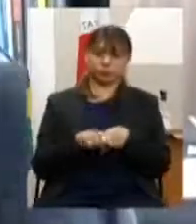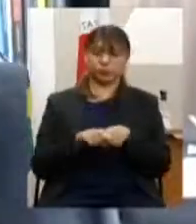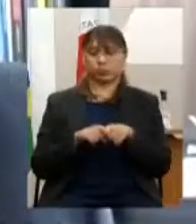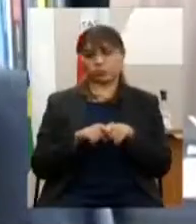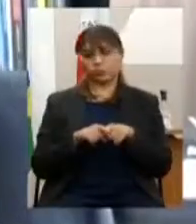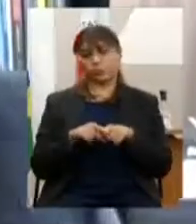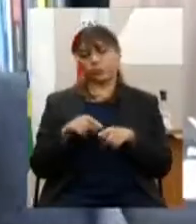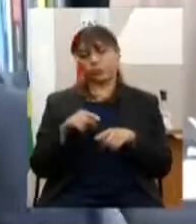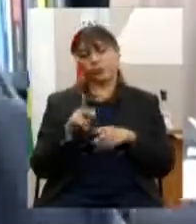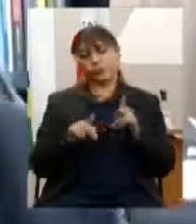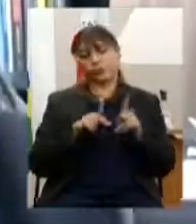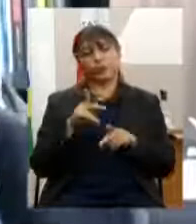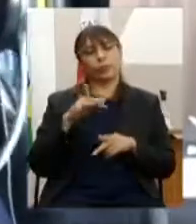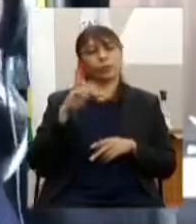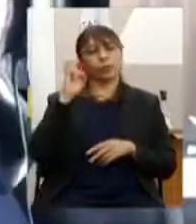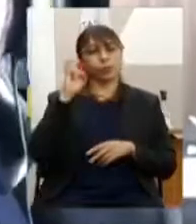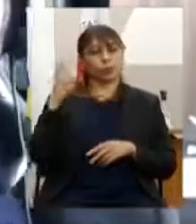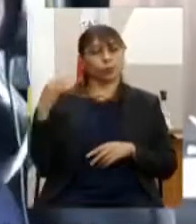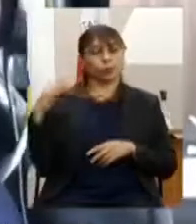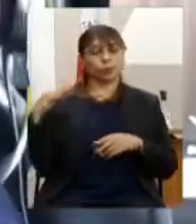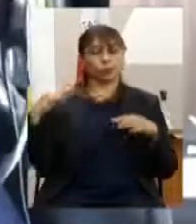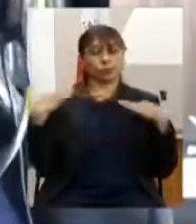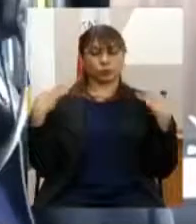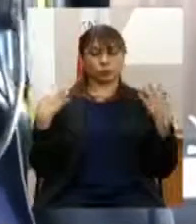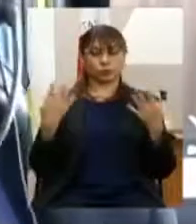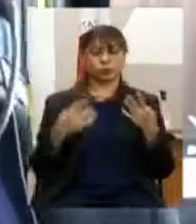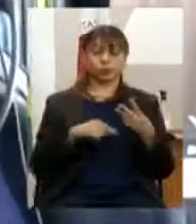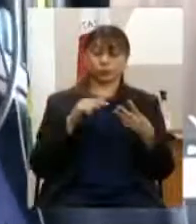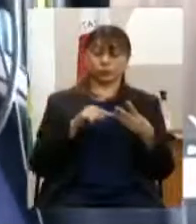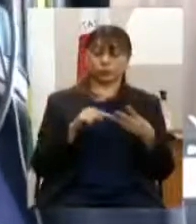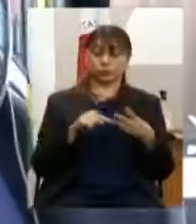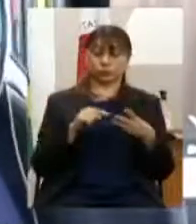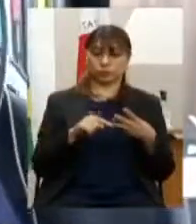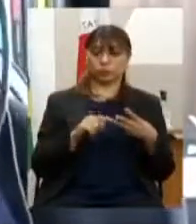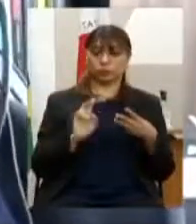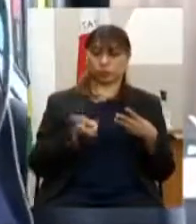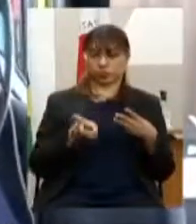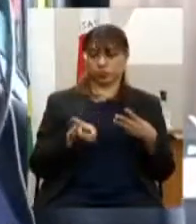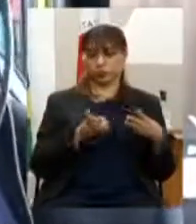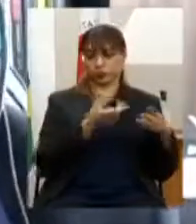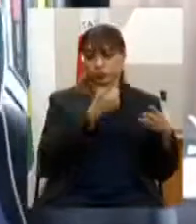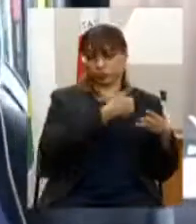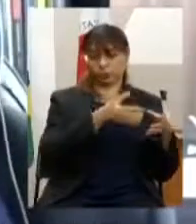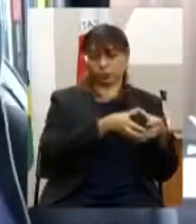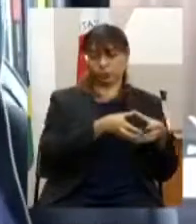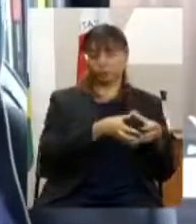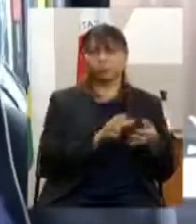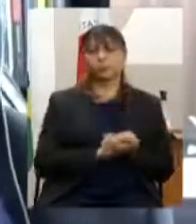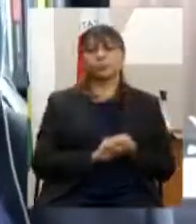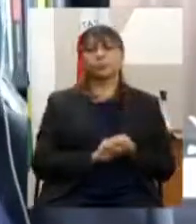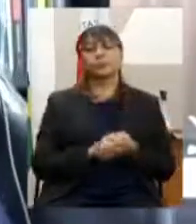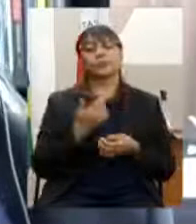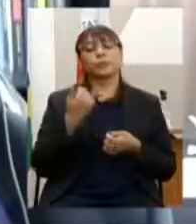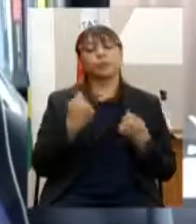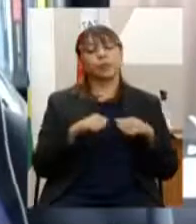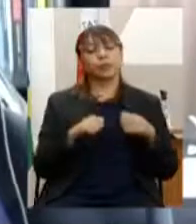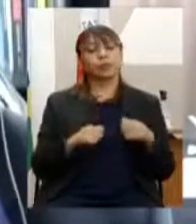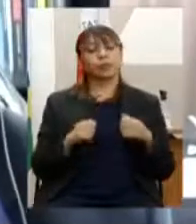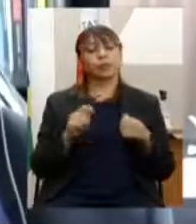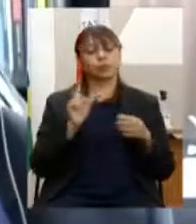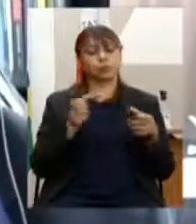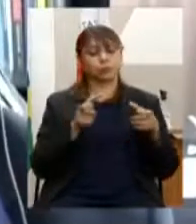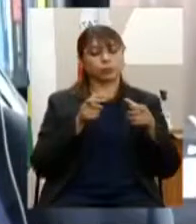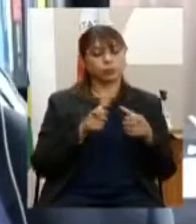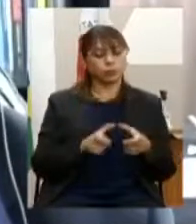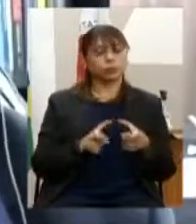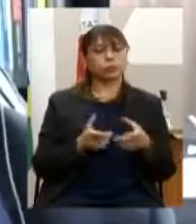ponto 3 ainda nesse primeiro subgrupo acrescentar meta física e financeira